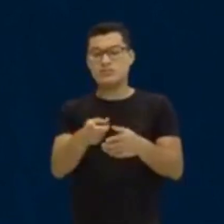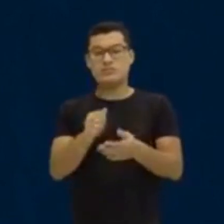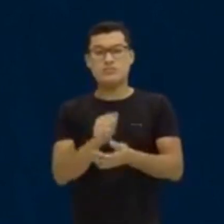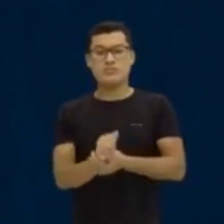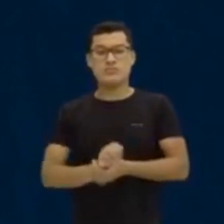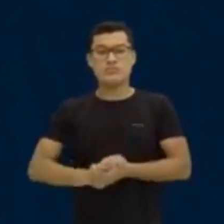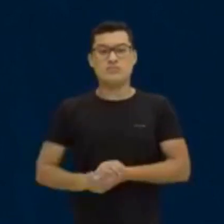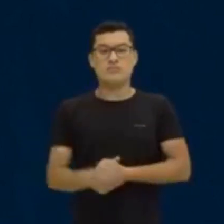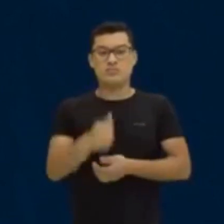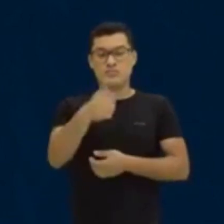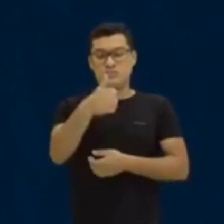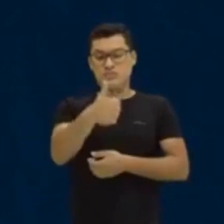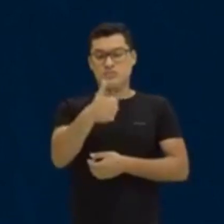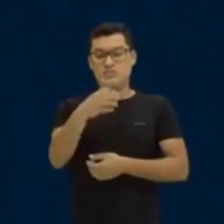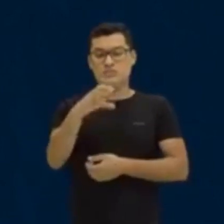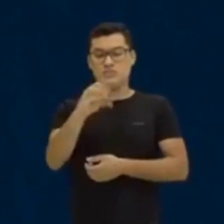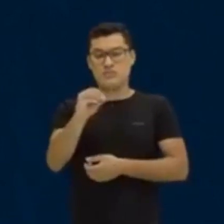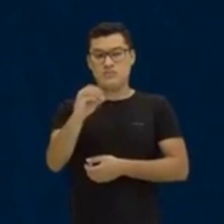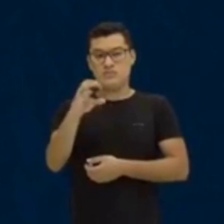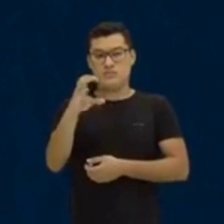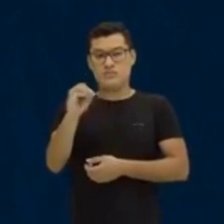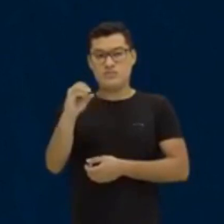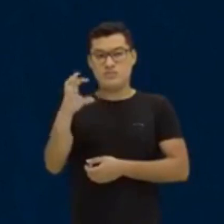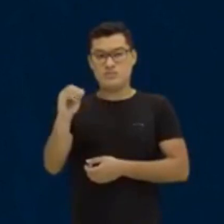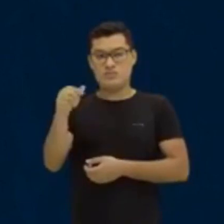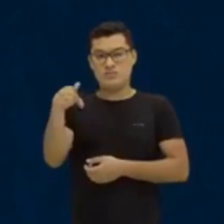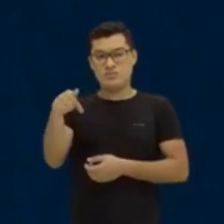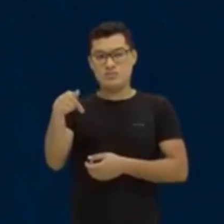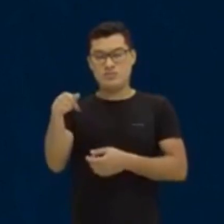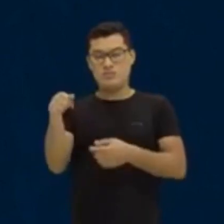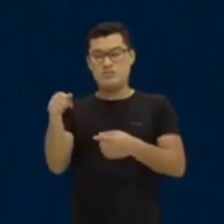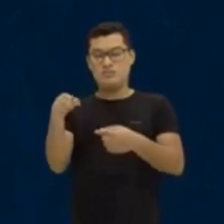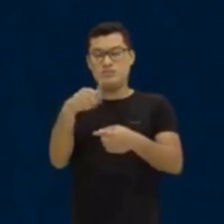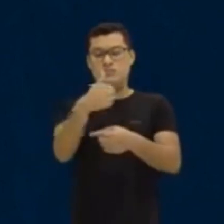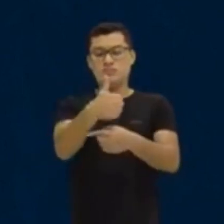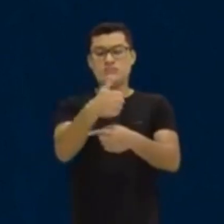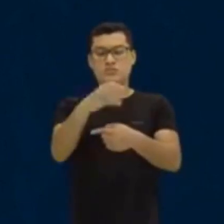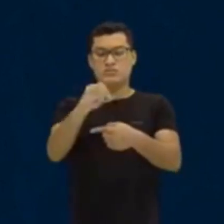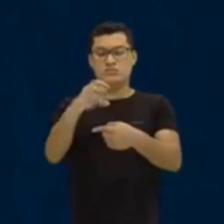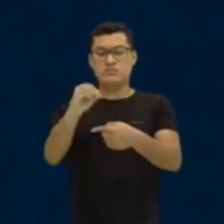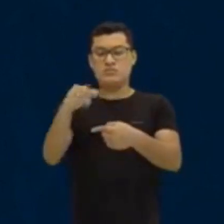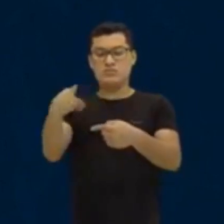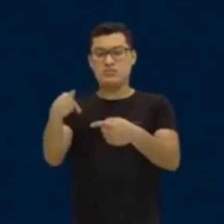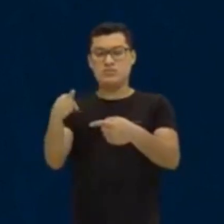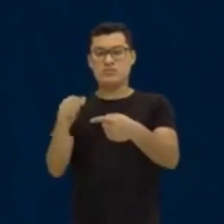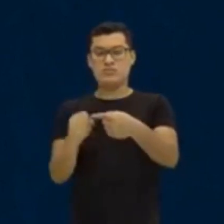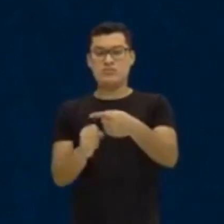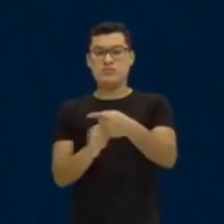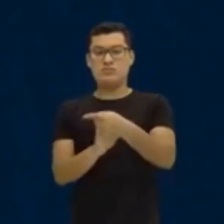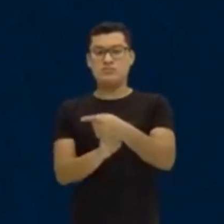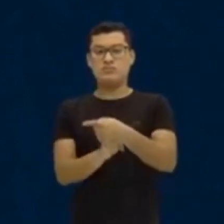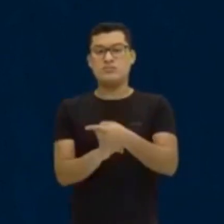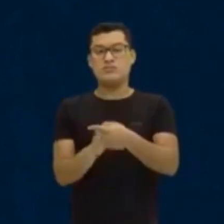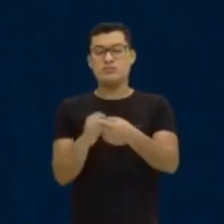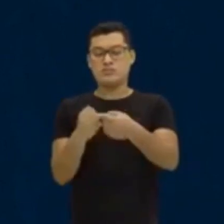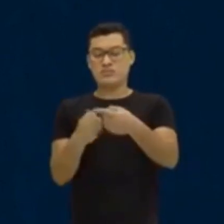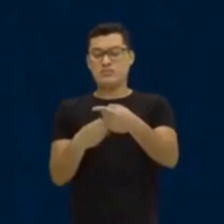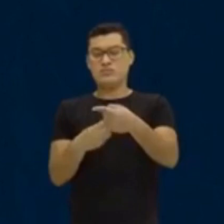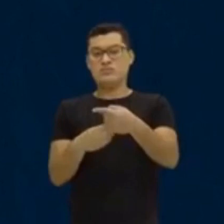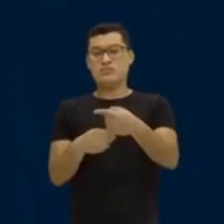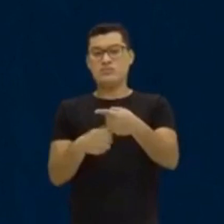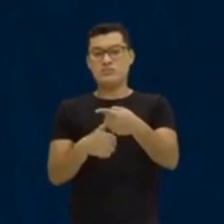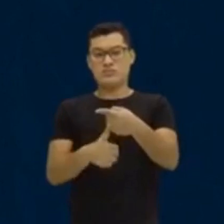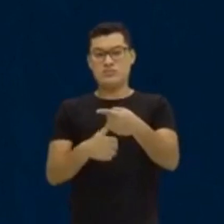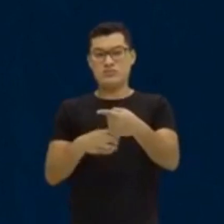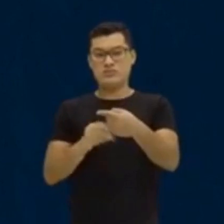1.007. Ok? Sobre 1, 2, 3 números depois da vírgula.